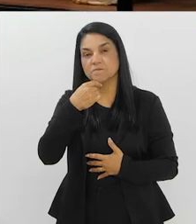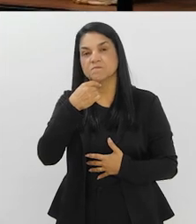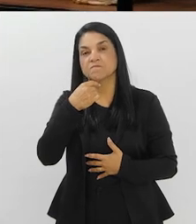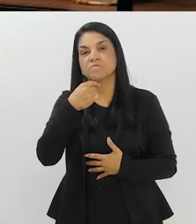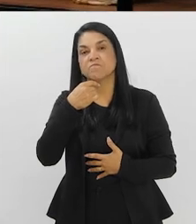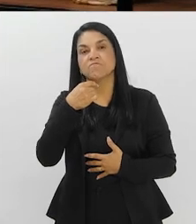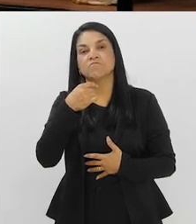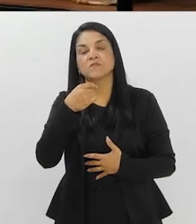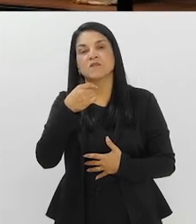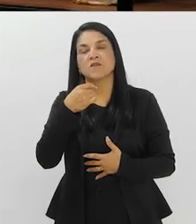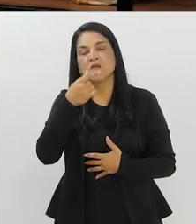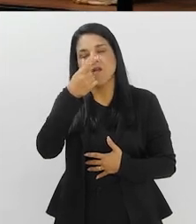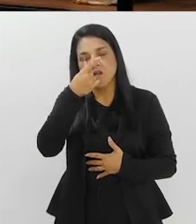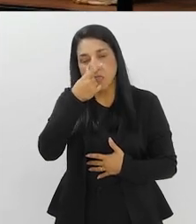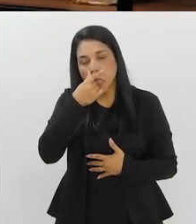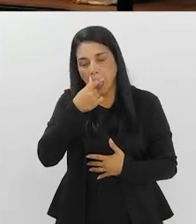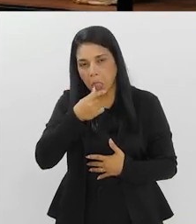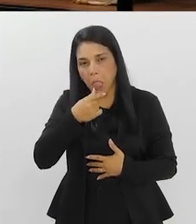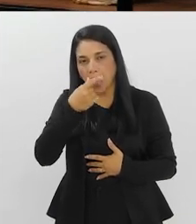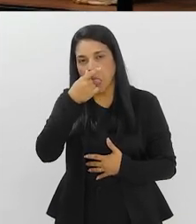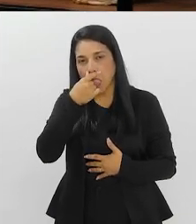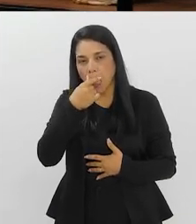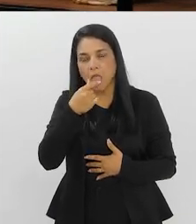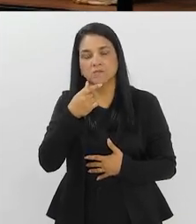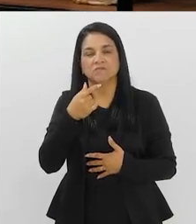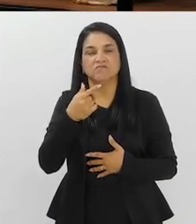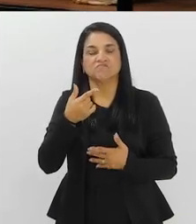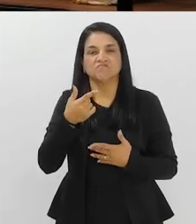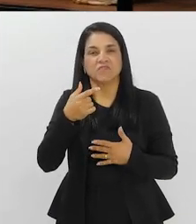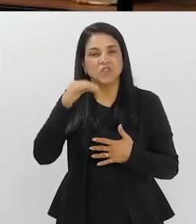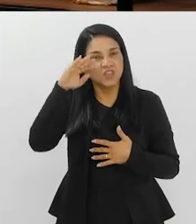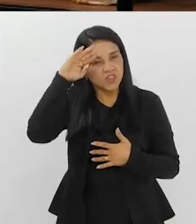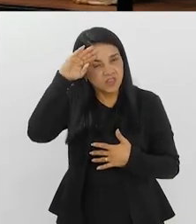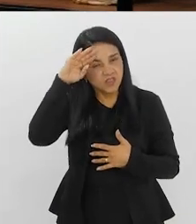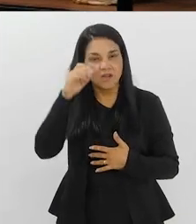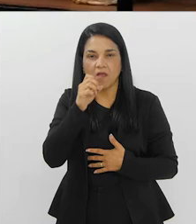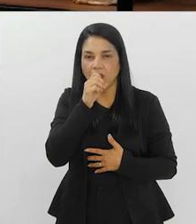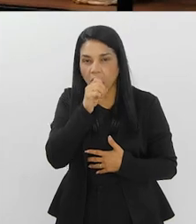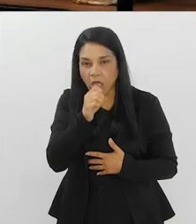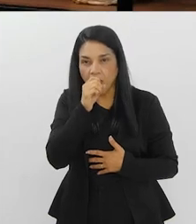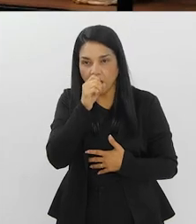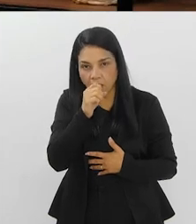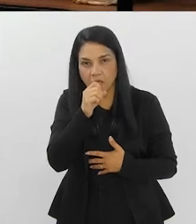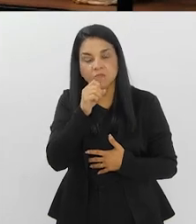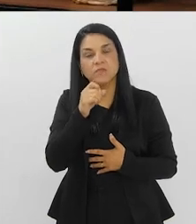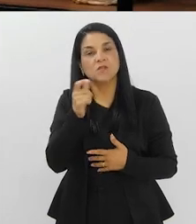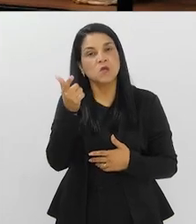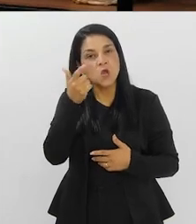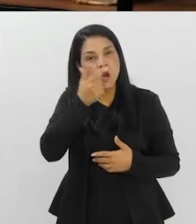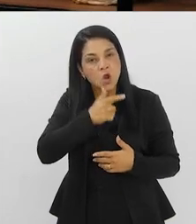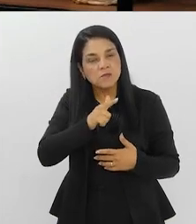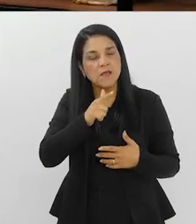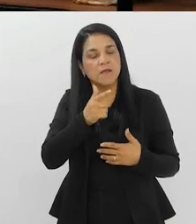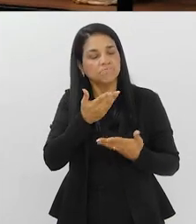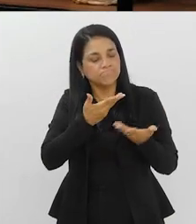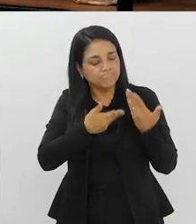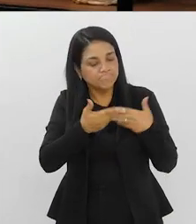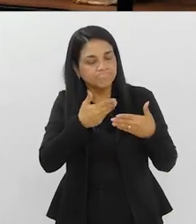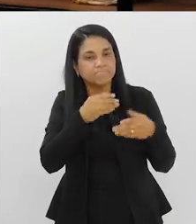como a gente chama, coriza, uma congestão nasal, tosse, febre, muitas das vezes a gente consegue manejar